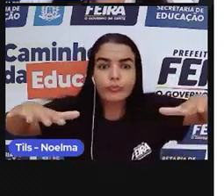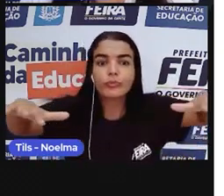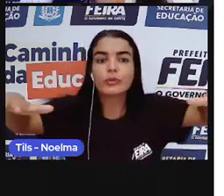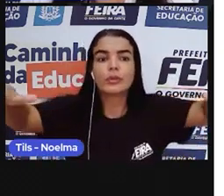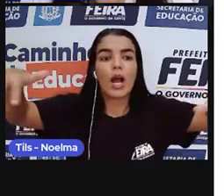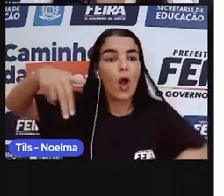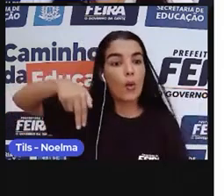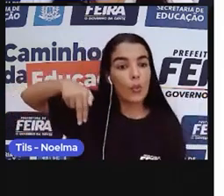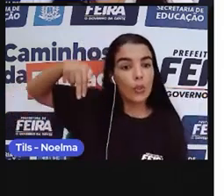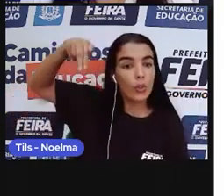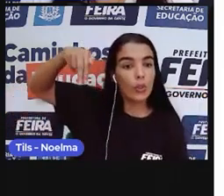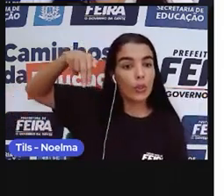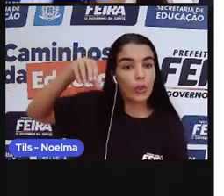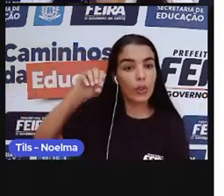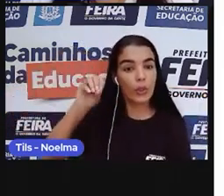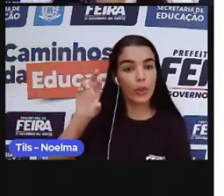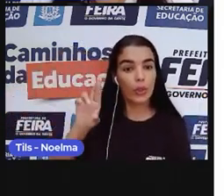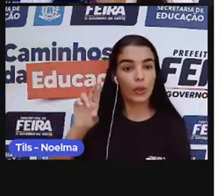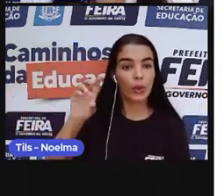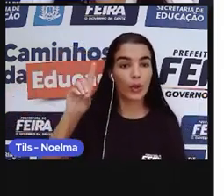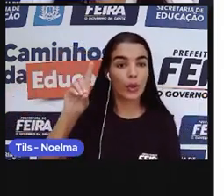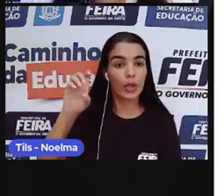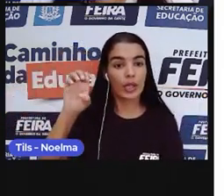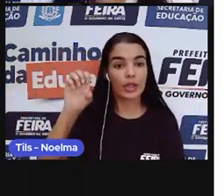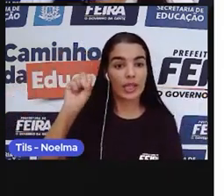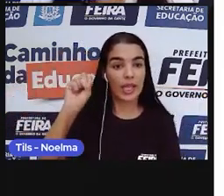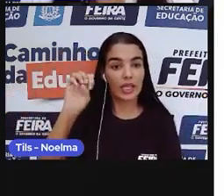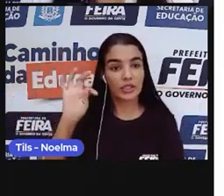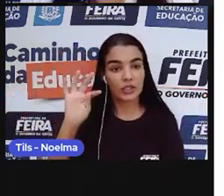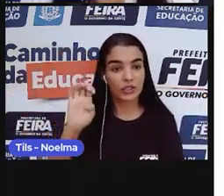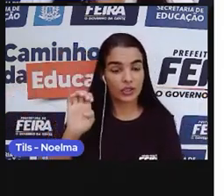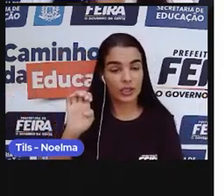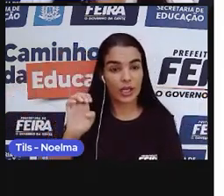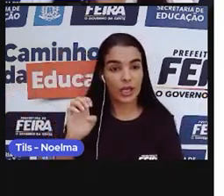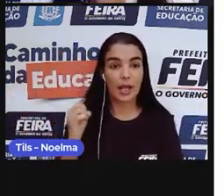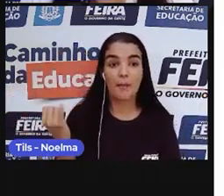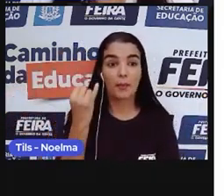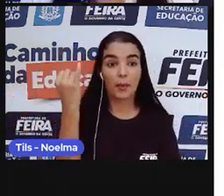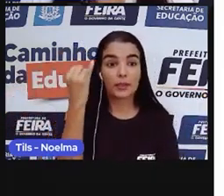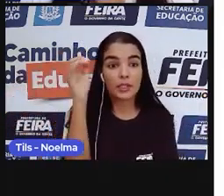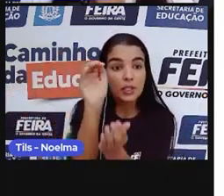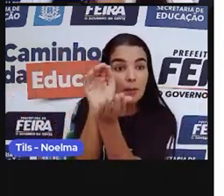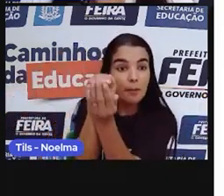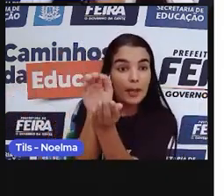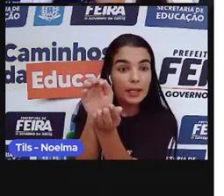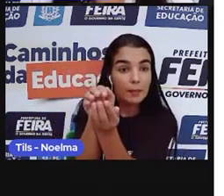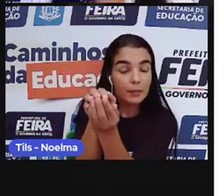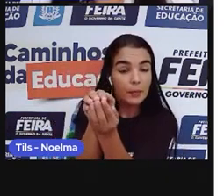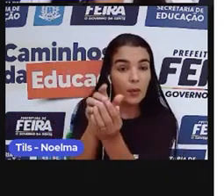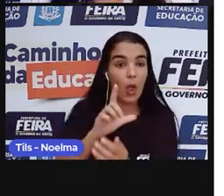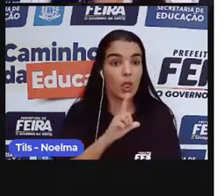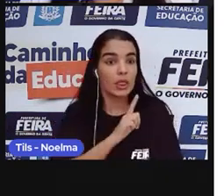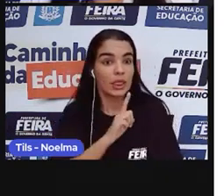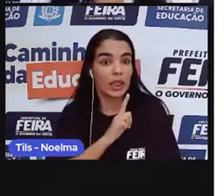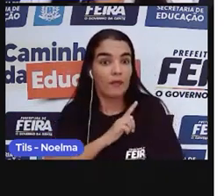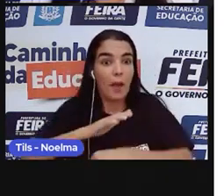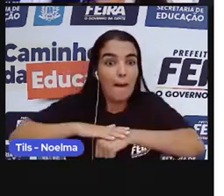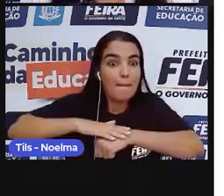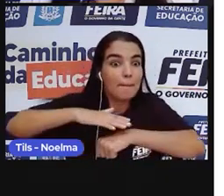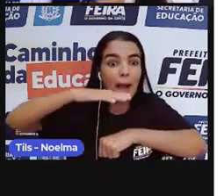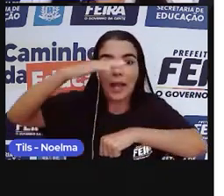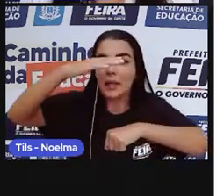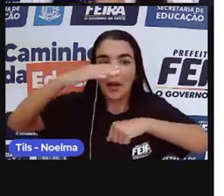Nordeste, principalmente o litoral pernambucano e baiano, sofreu a maior parte da produção açucareira